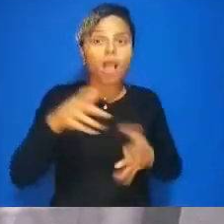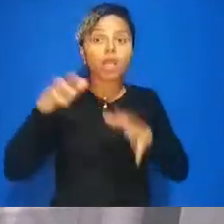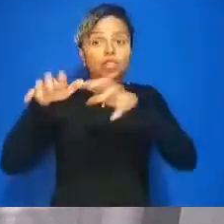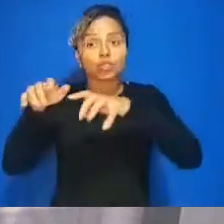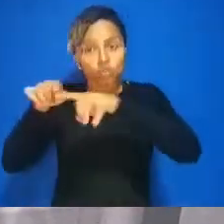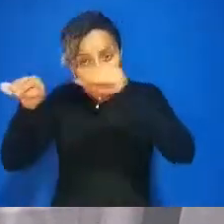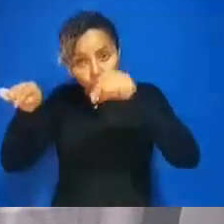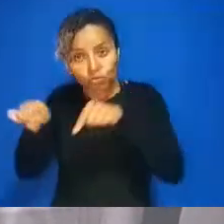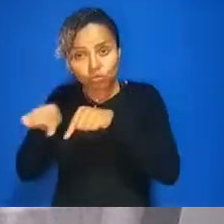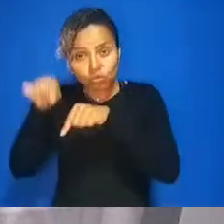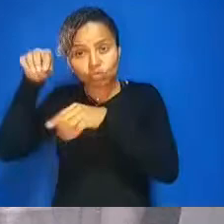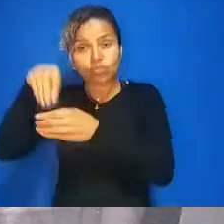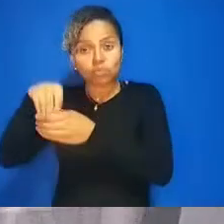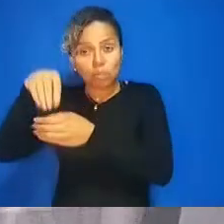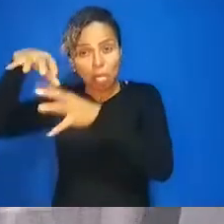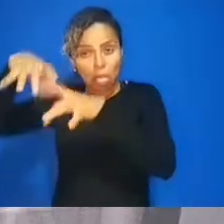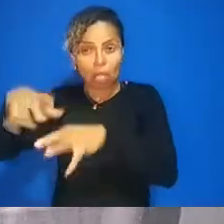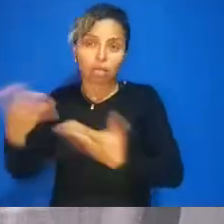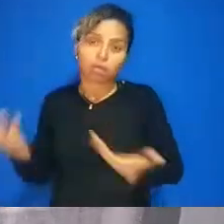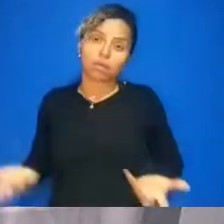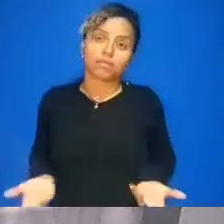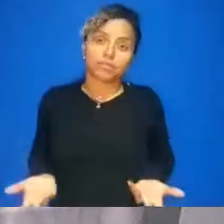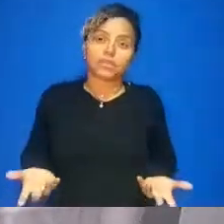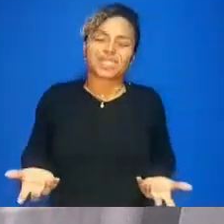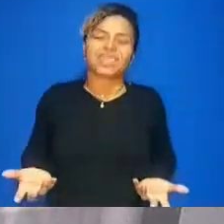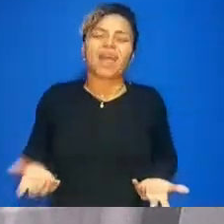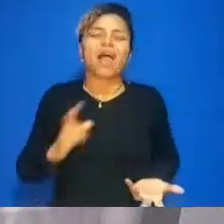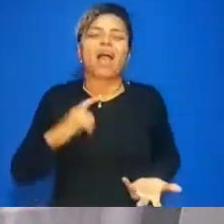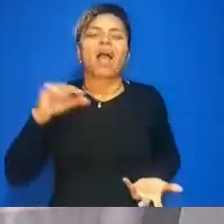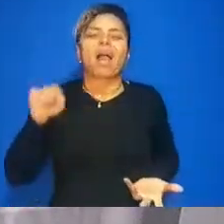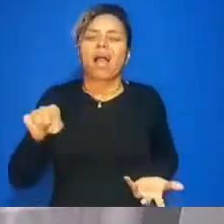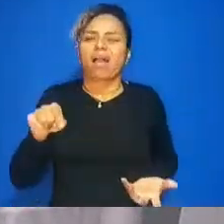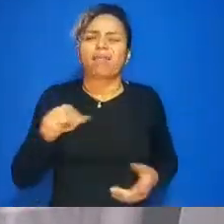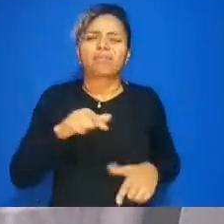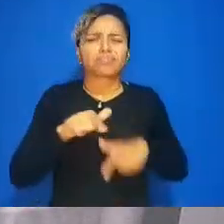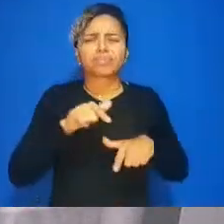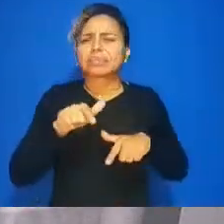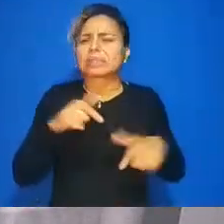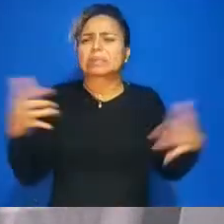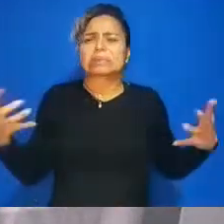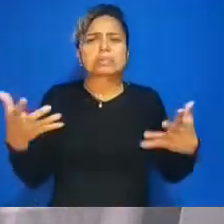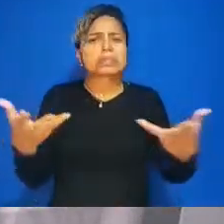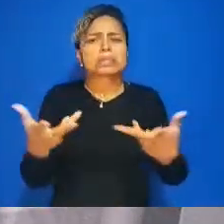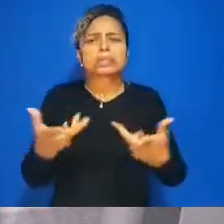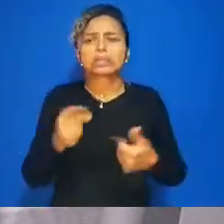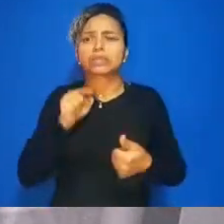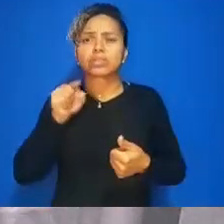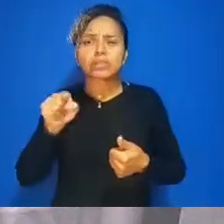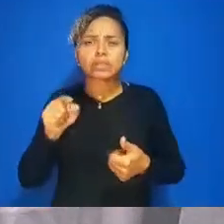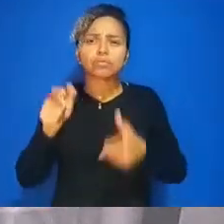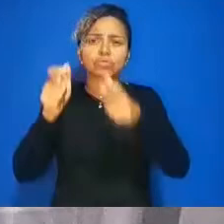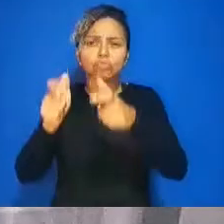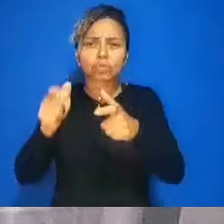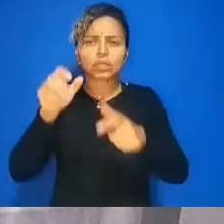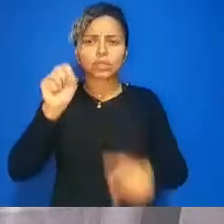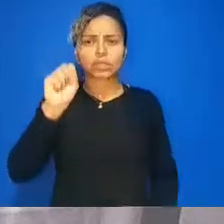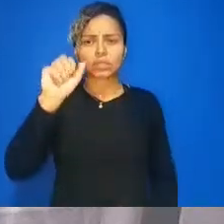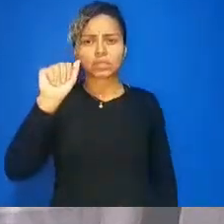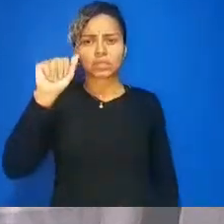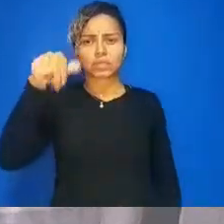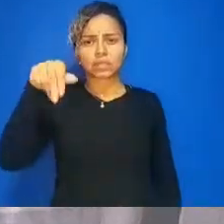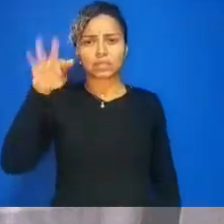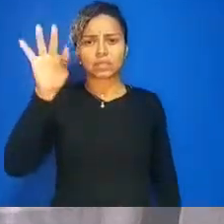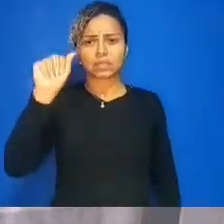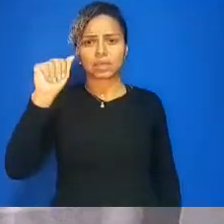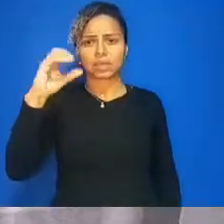a companhia ela fez um trabalho tão brilhante em Santa Cruz em toda a região que a comunidade